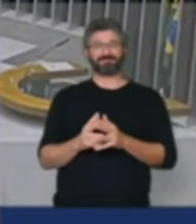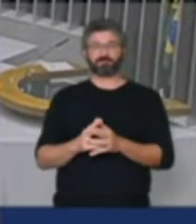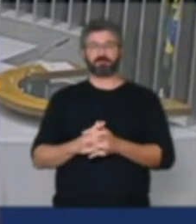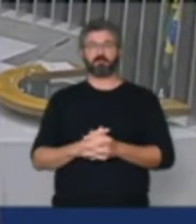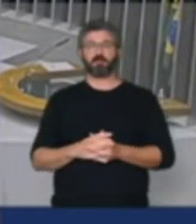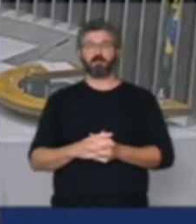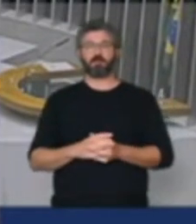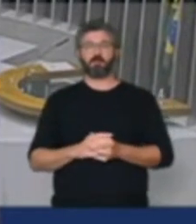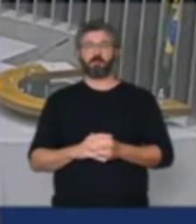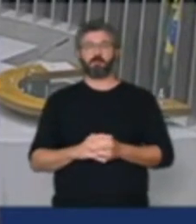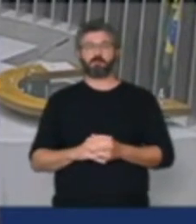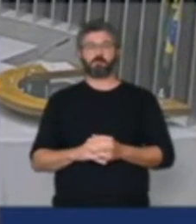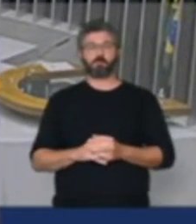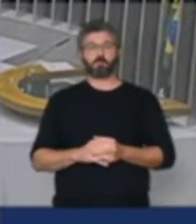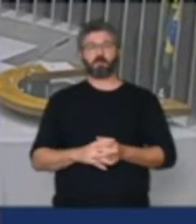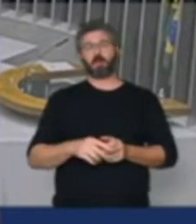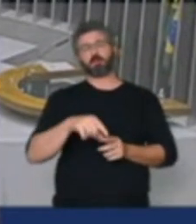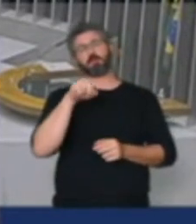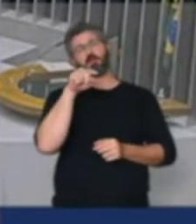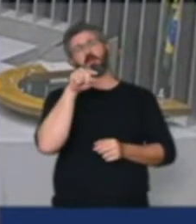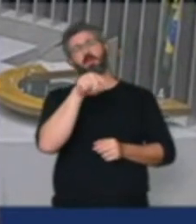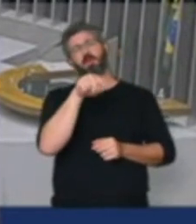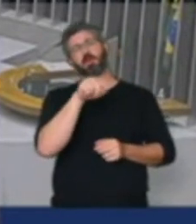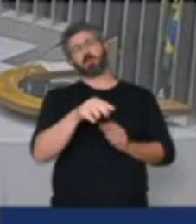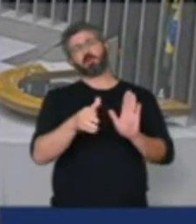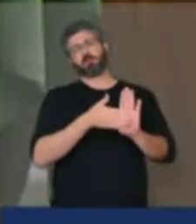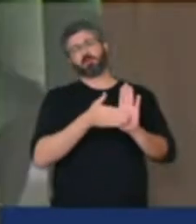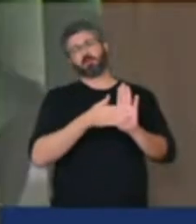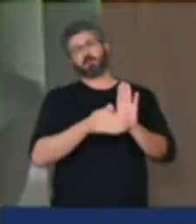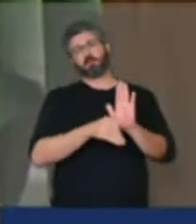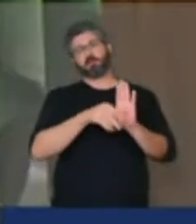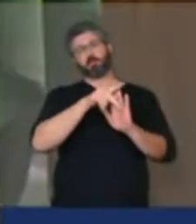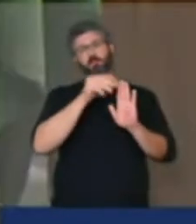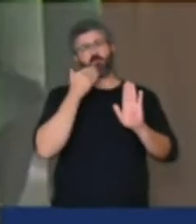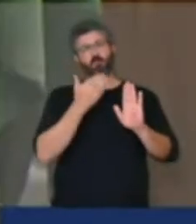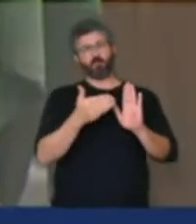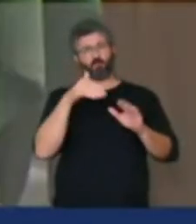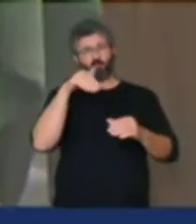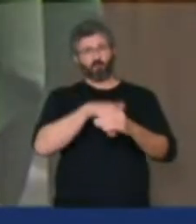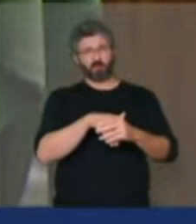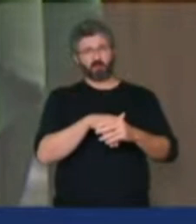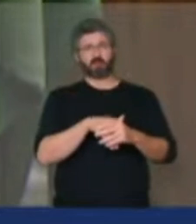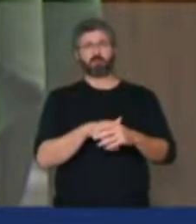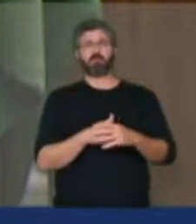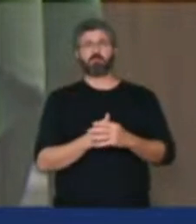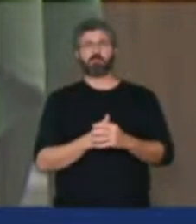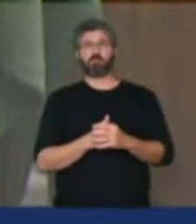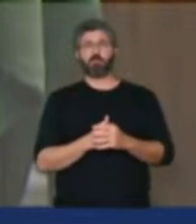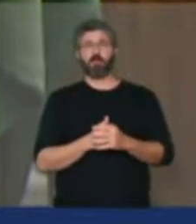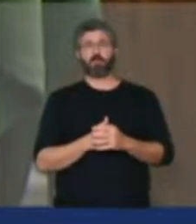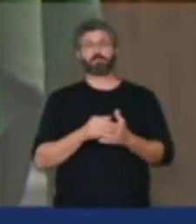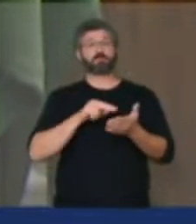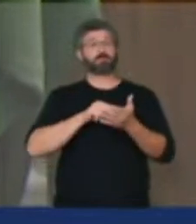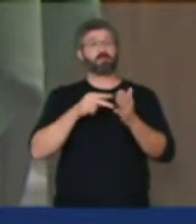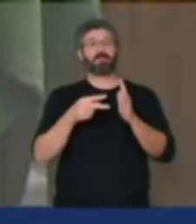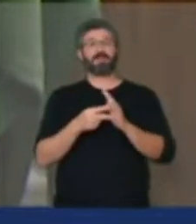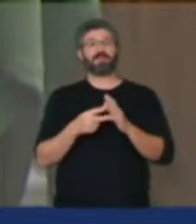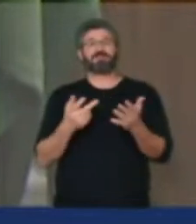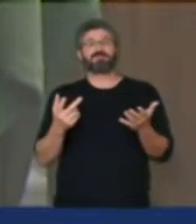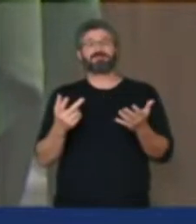Essa medida provisória, votar a favor dessa medida provisória, é praticamente